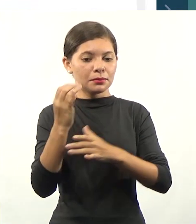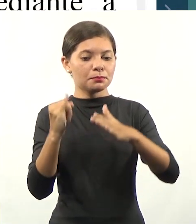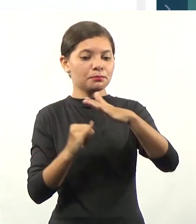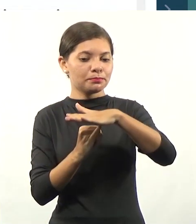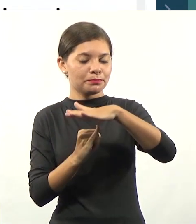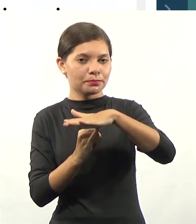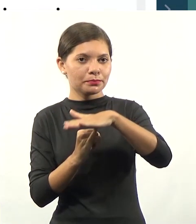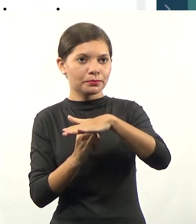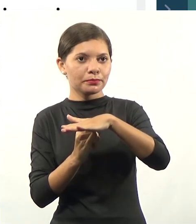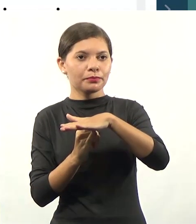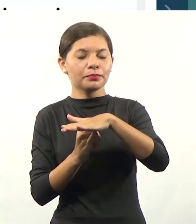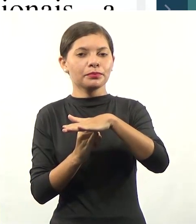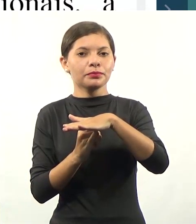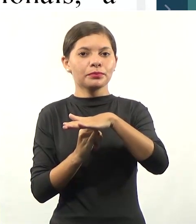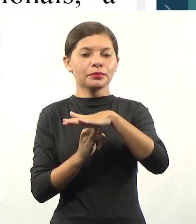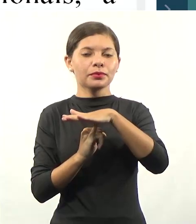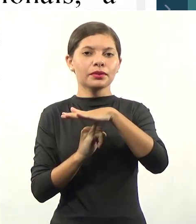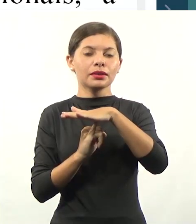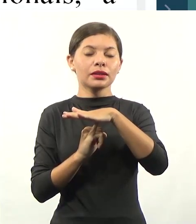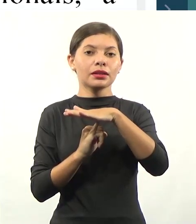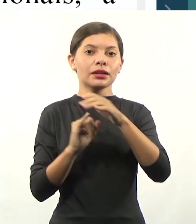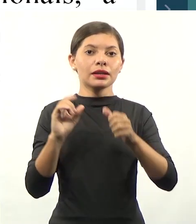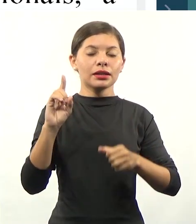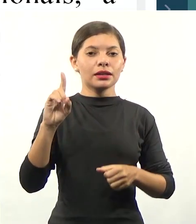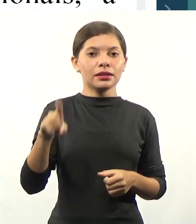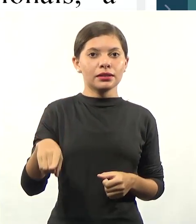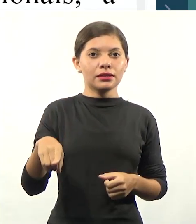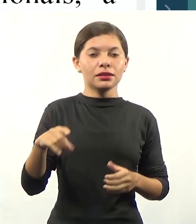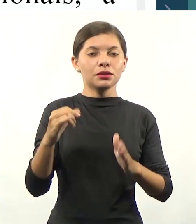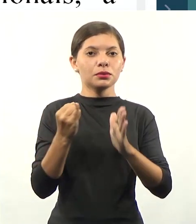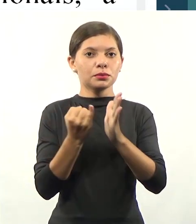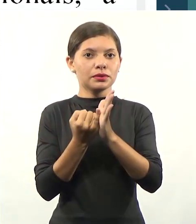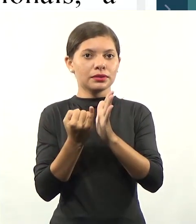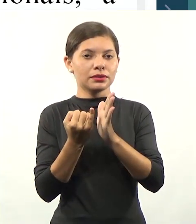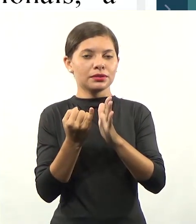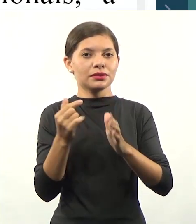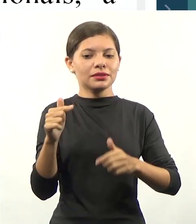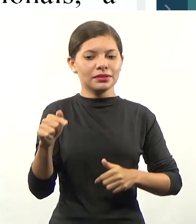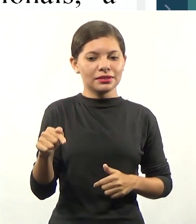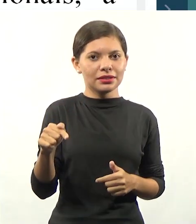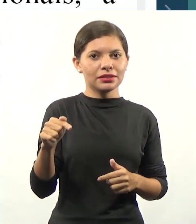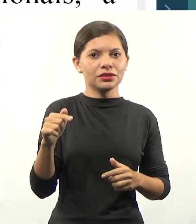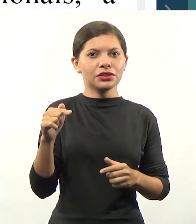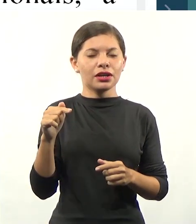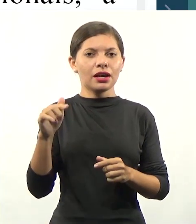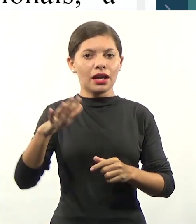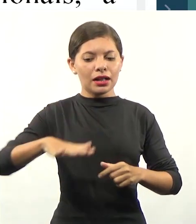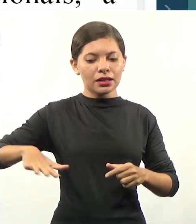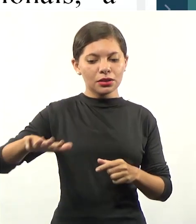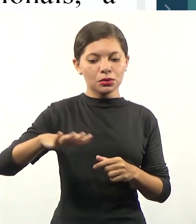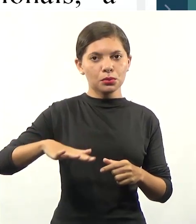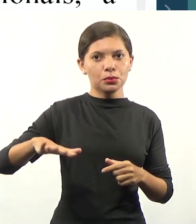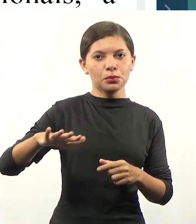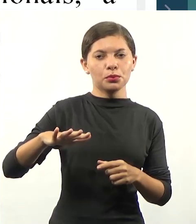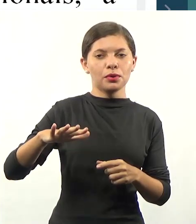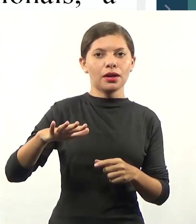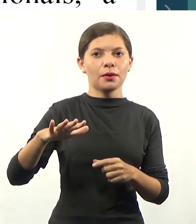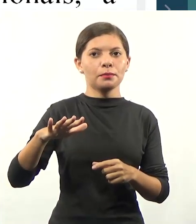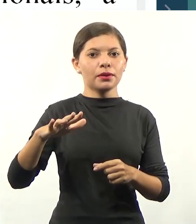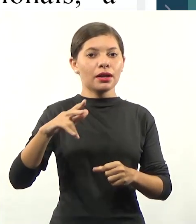instituição. E o inciso 7. atuar em favor da